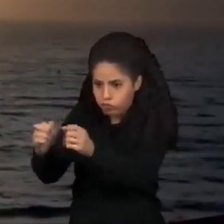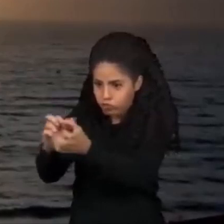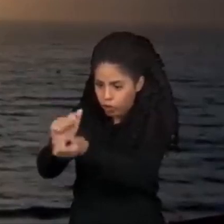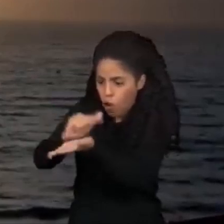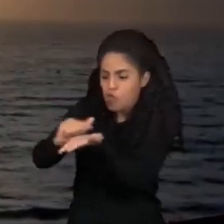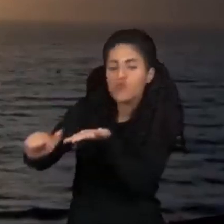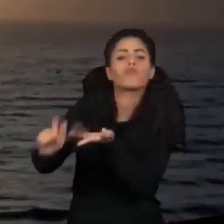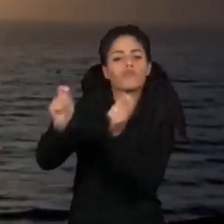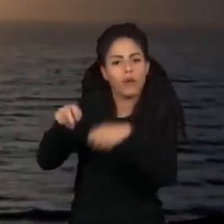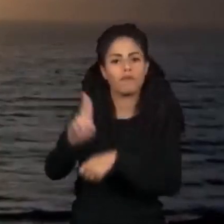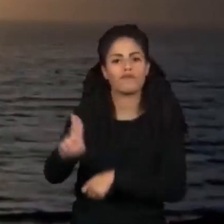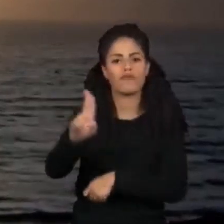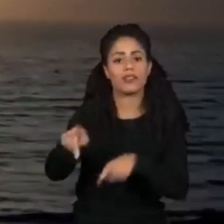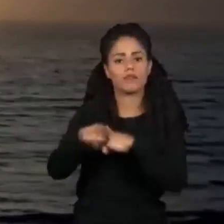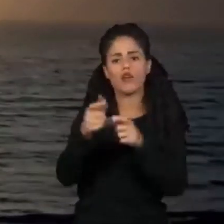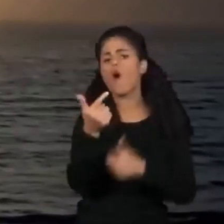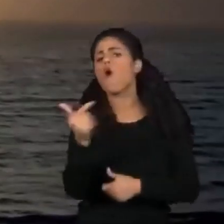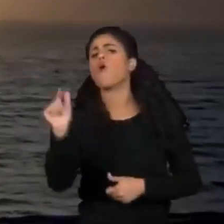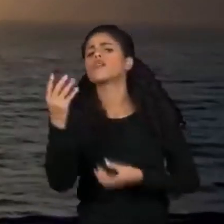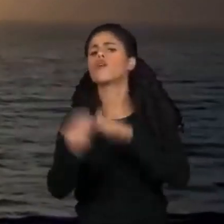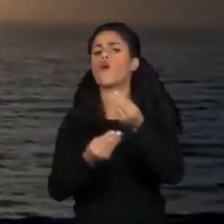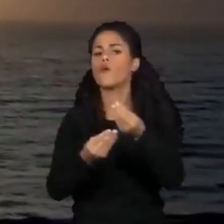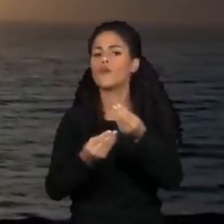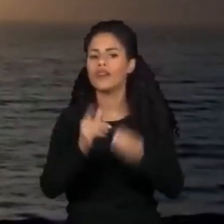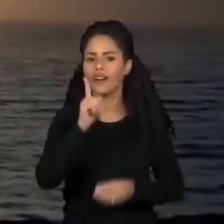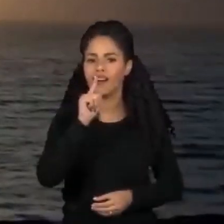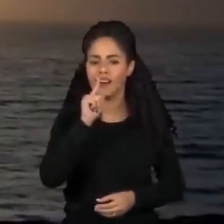Outra possibilidade seria a água do mar.